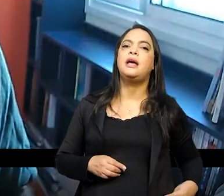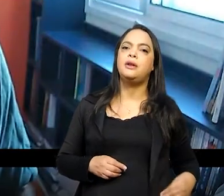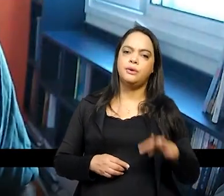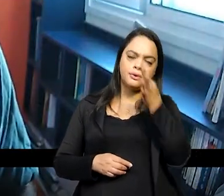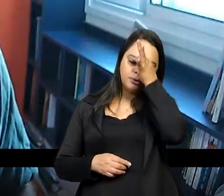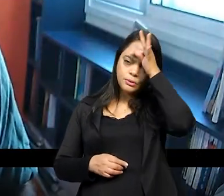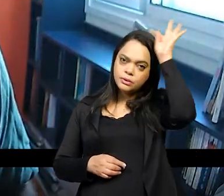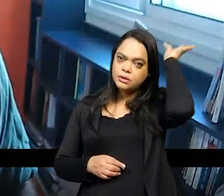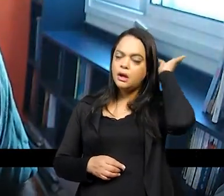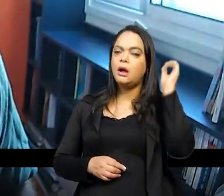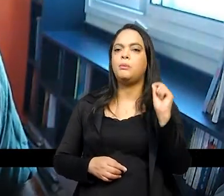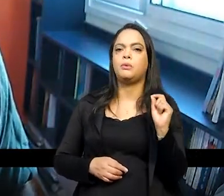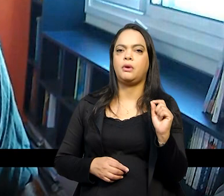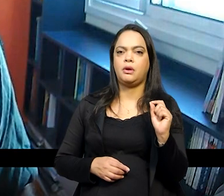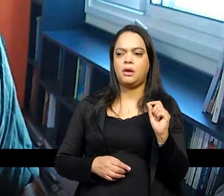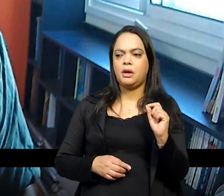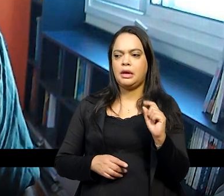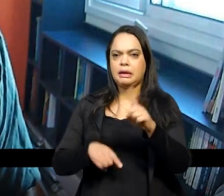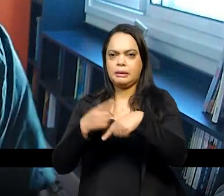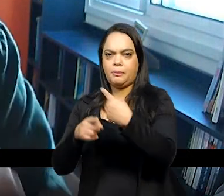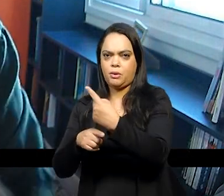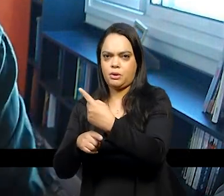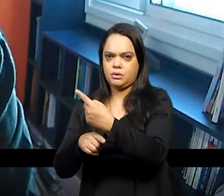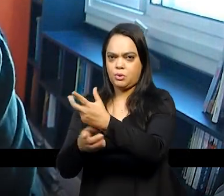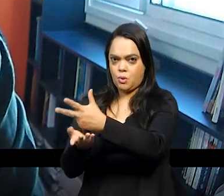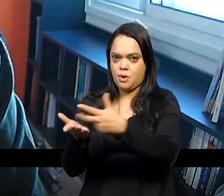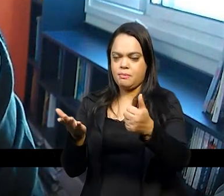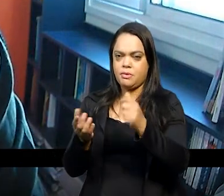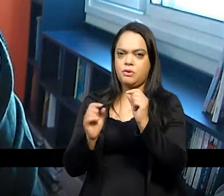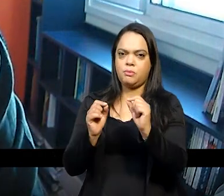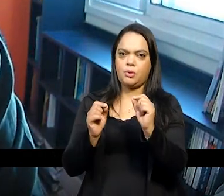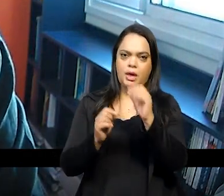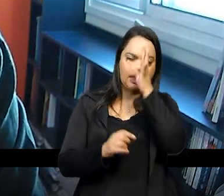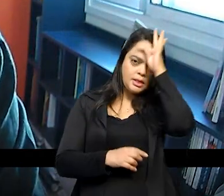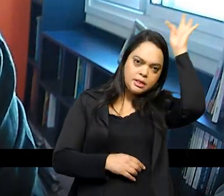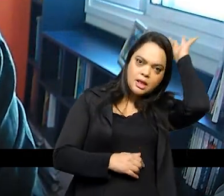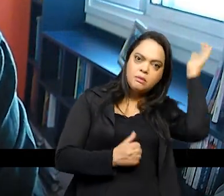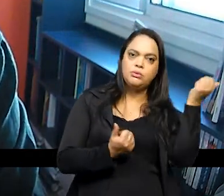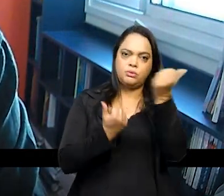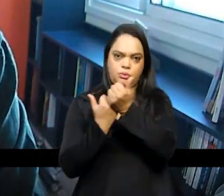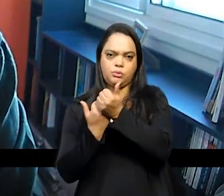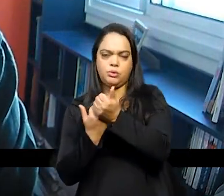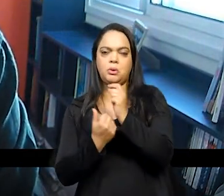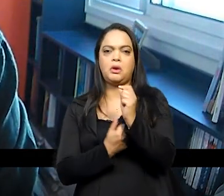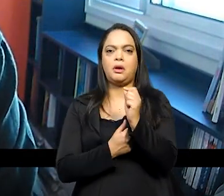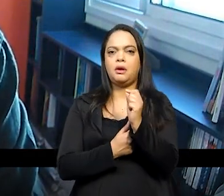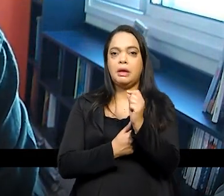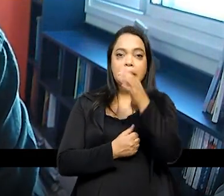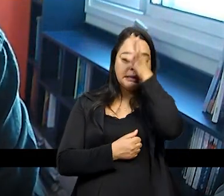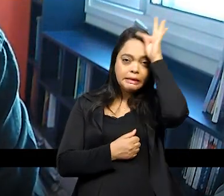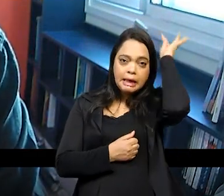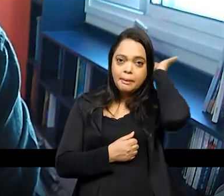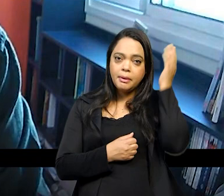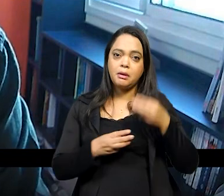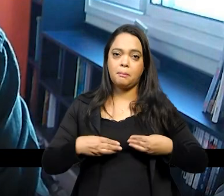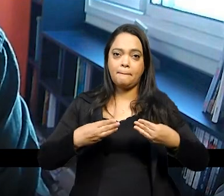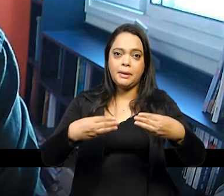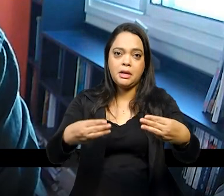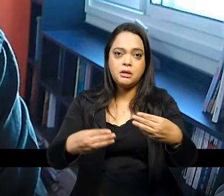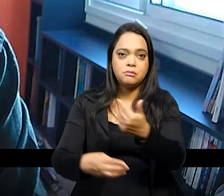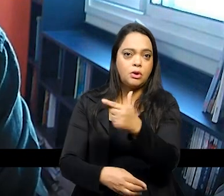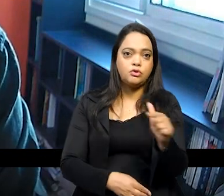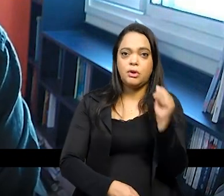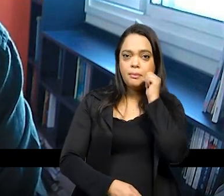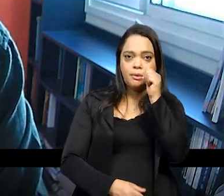consumou o golpe e tal o Temer assumiu não tinha uma mulher não tinha uma mulher isso